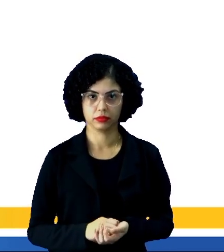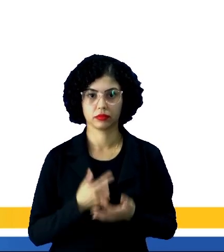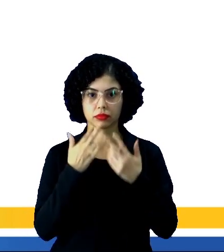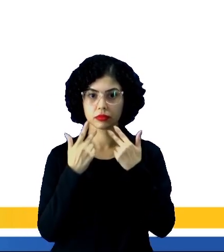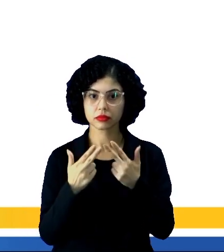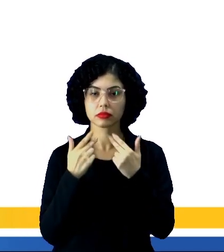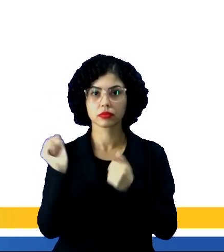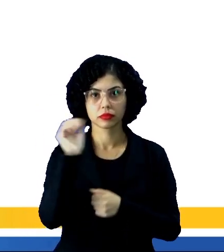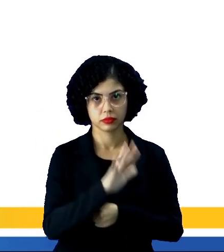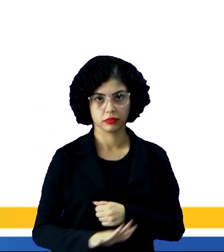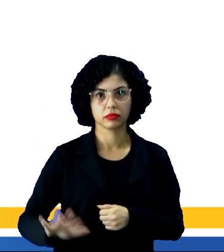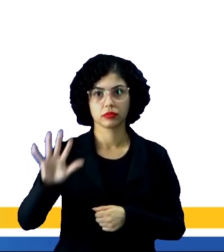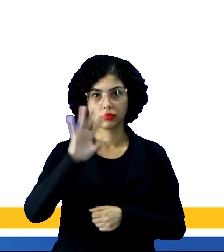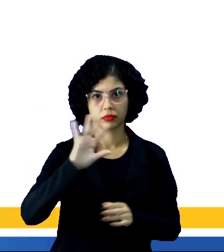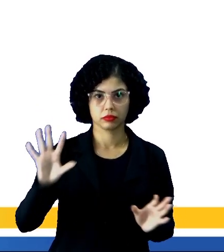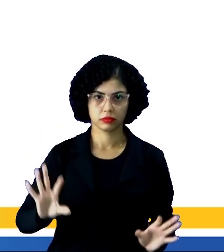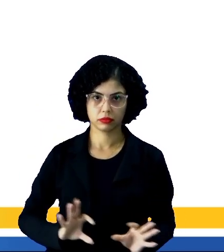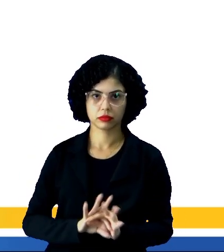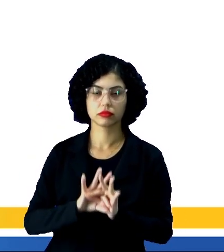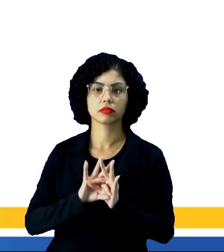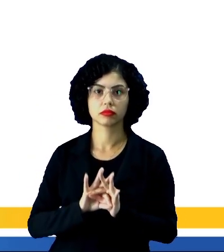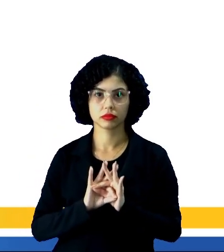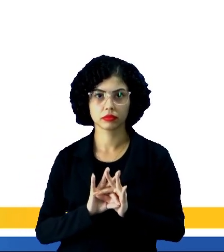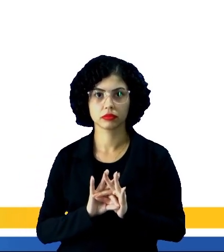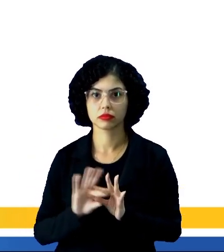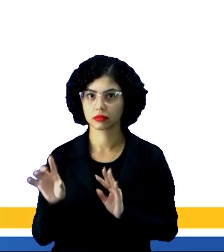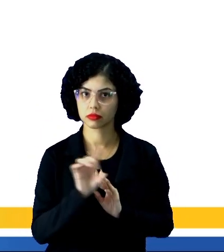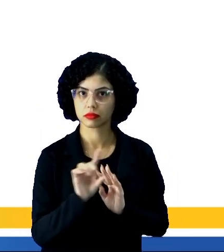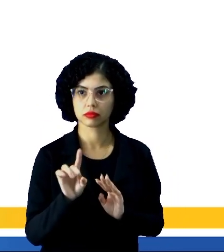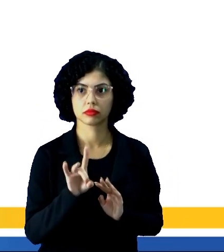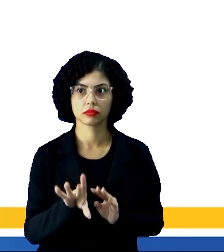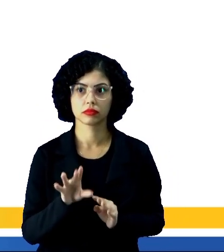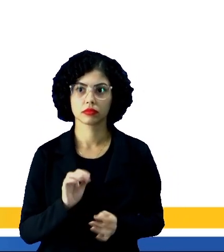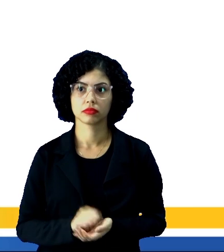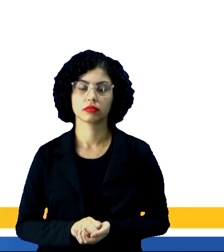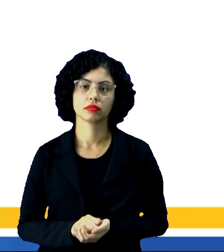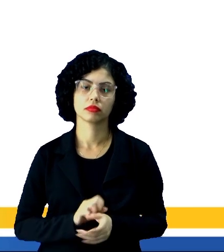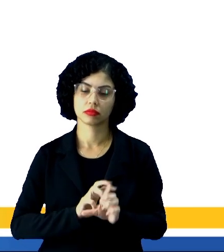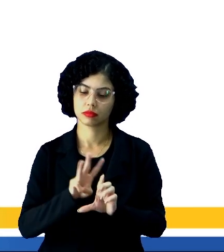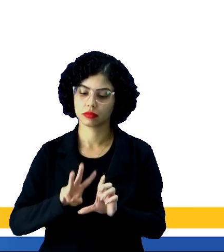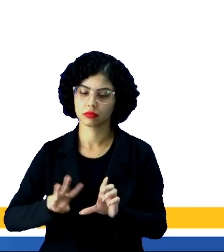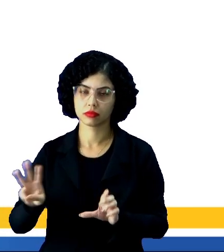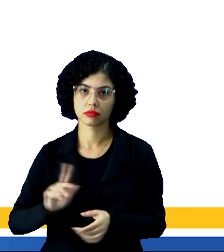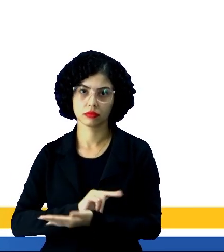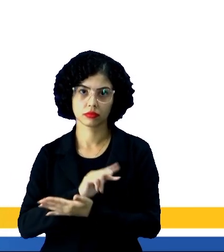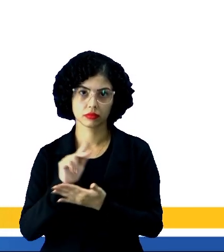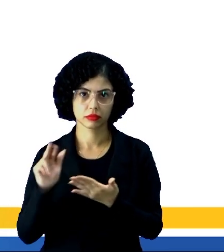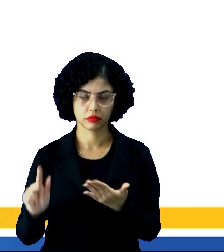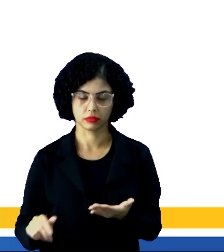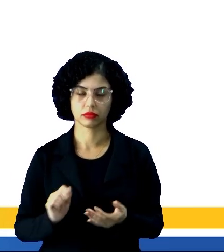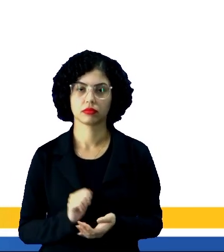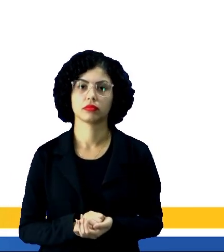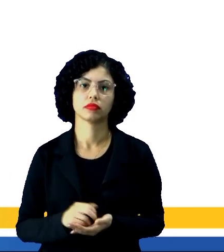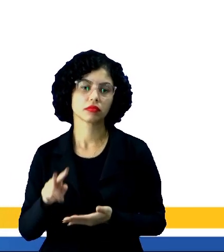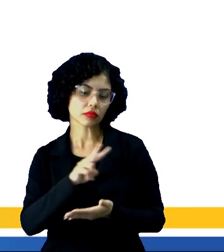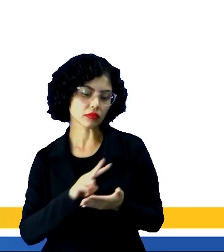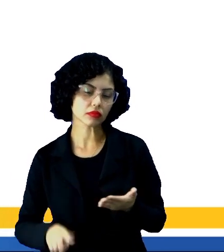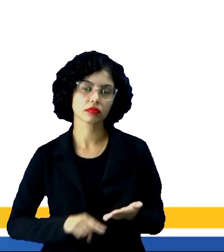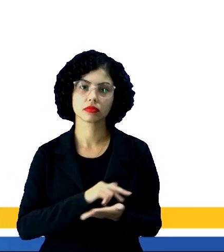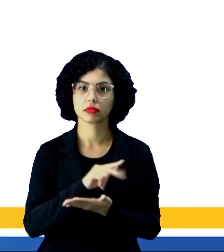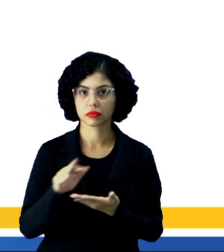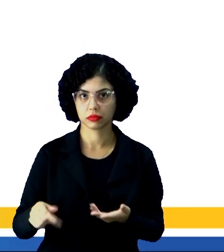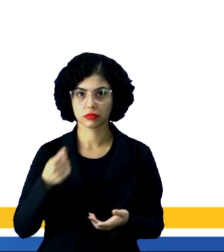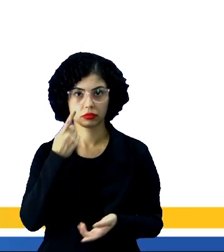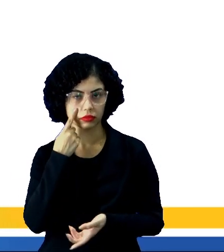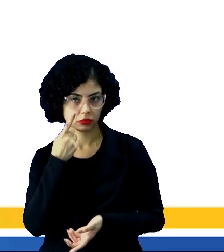notícia, ela geralmente é veiculada não só em um site, mas em vários sites, é preciso você ler vários sites